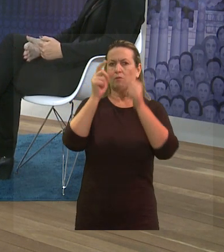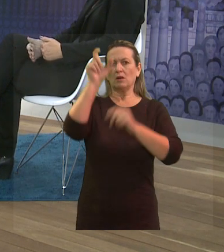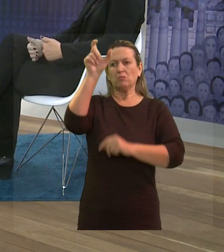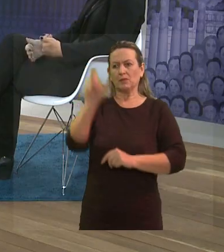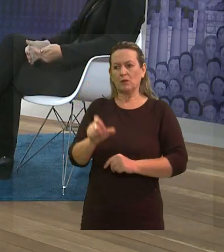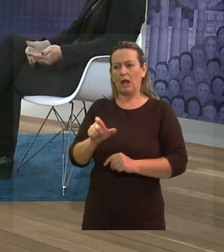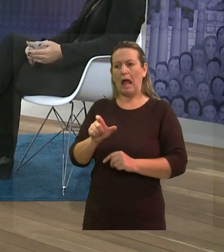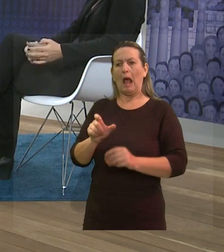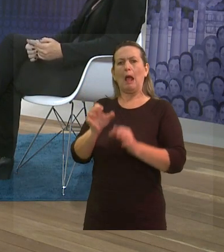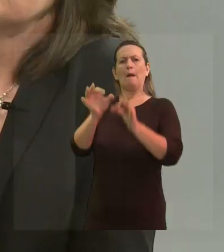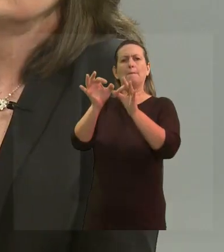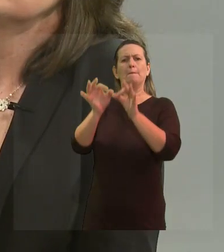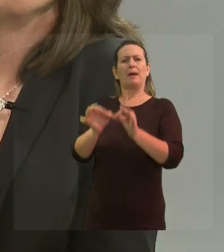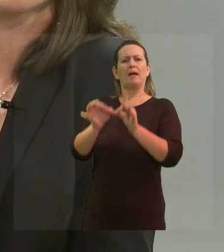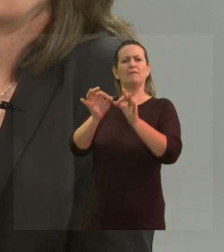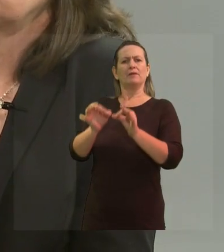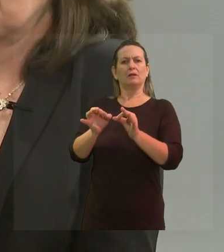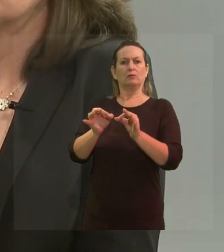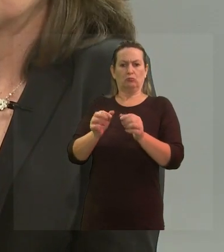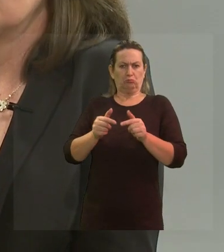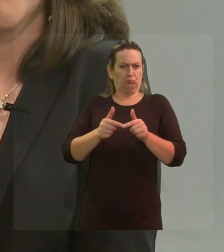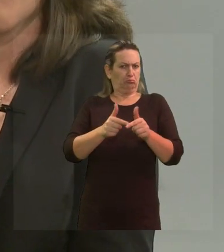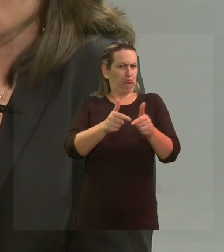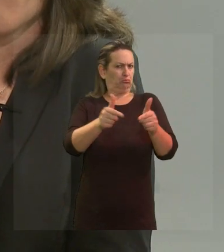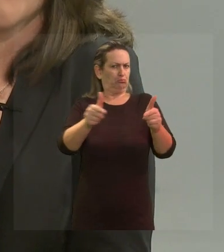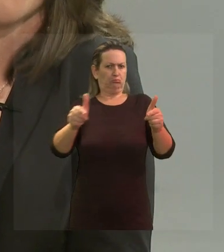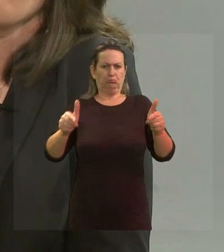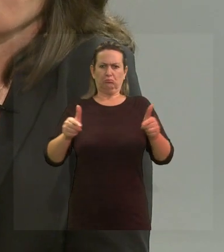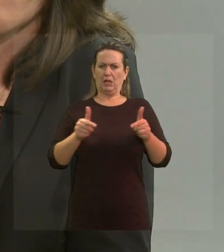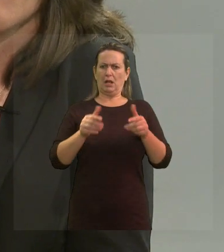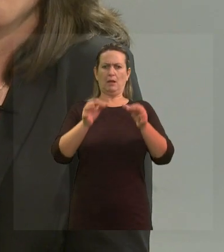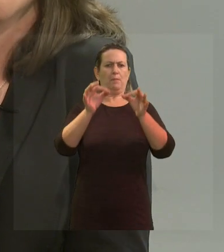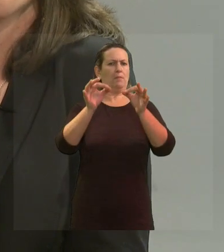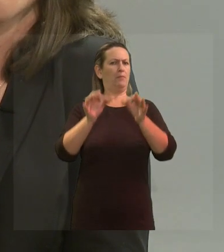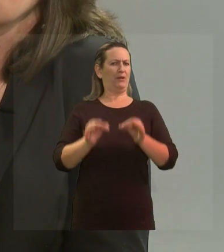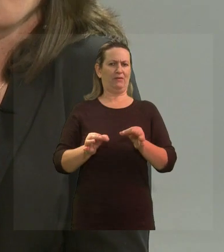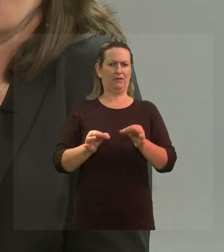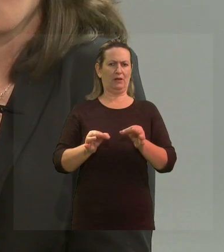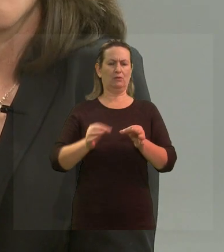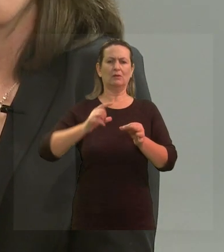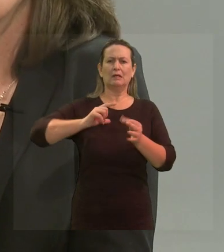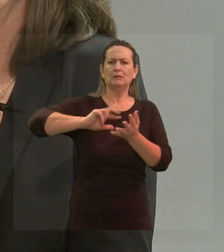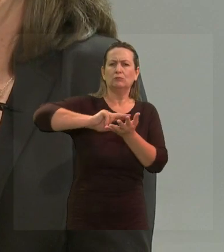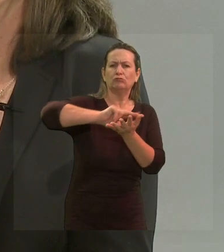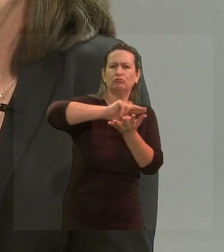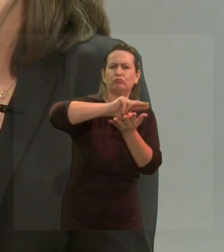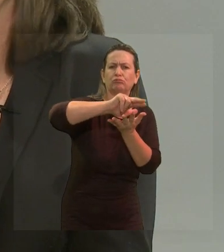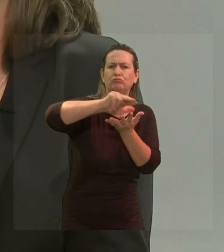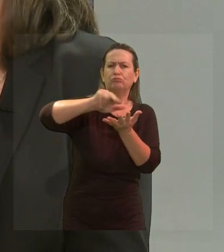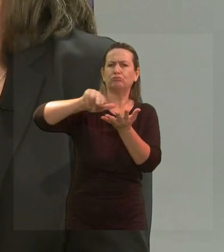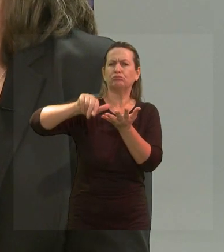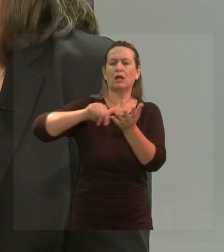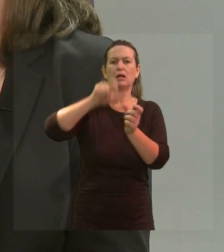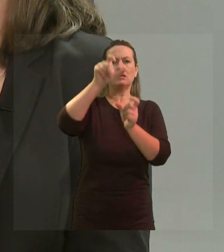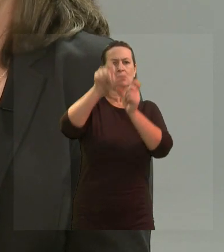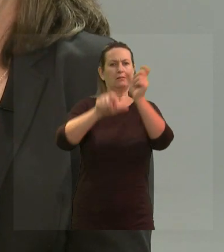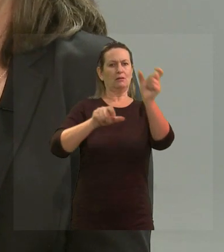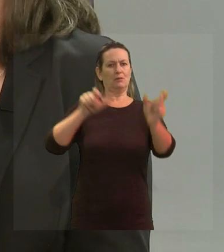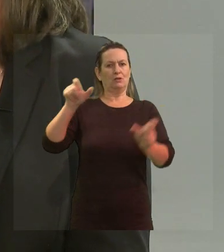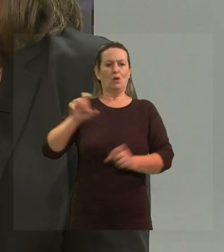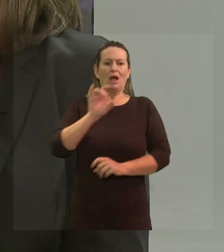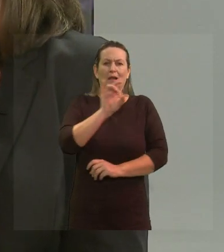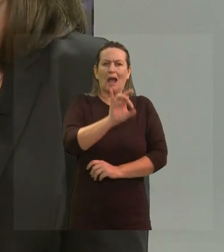verdade, é uma situação ilusória. Não existe um estado perfeito. O que existe é uma multiplicidade de pessoas com